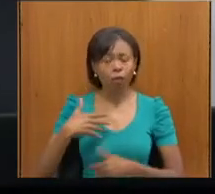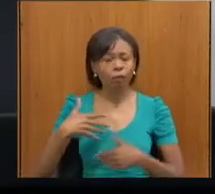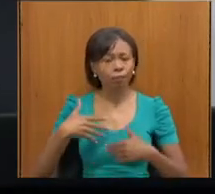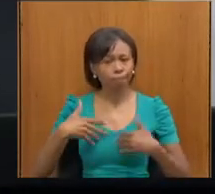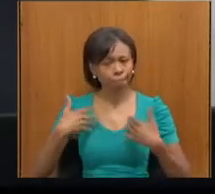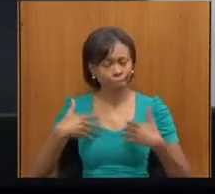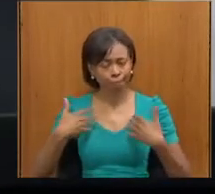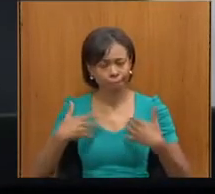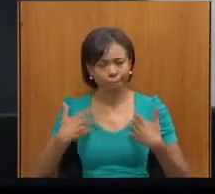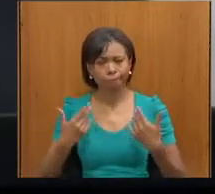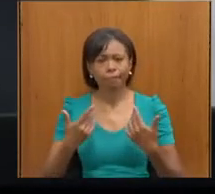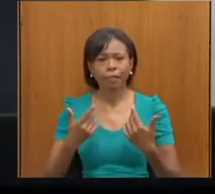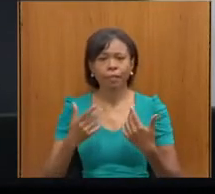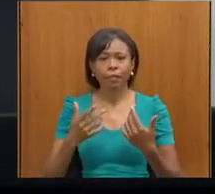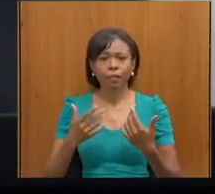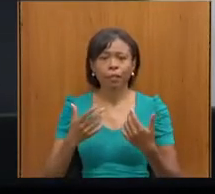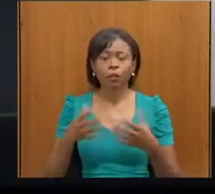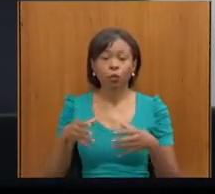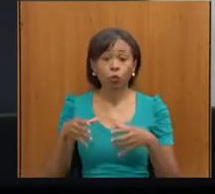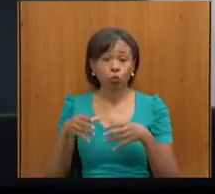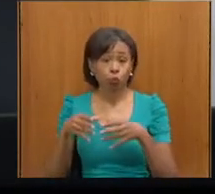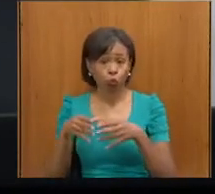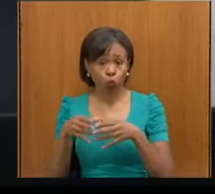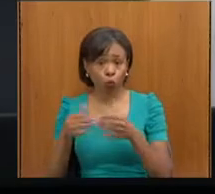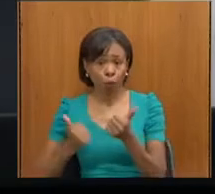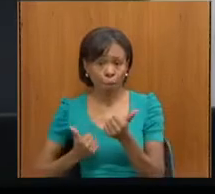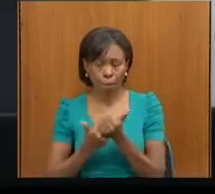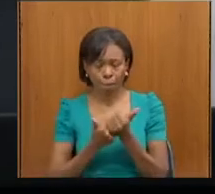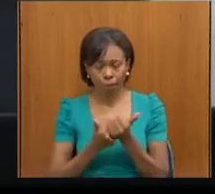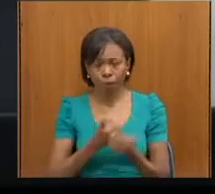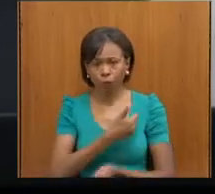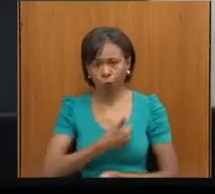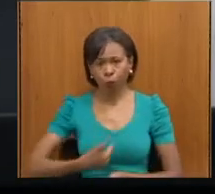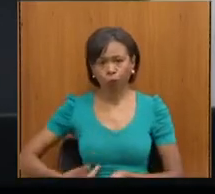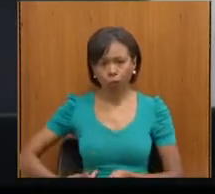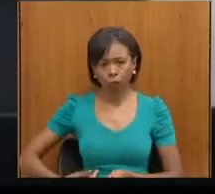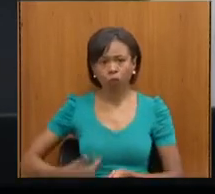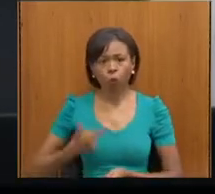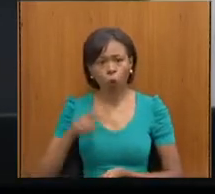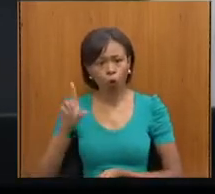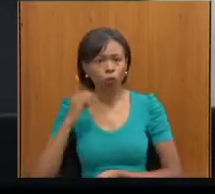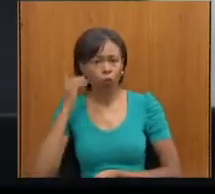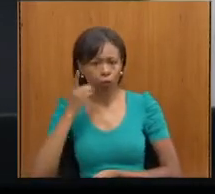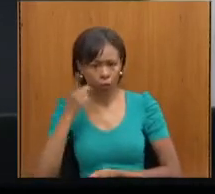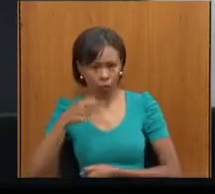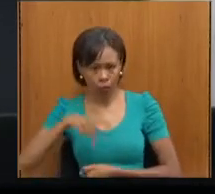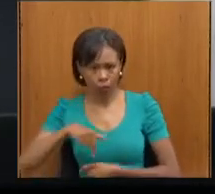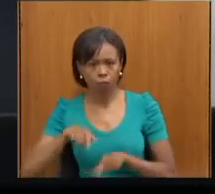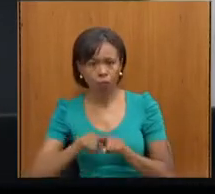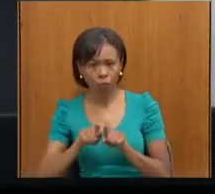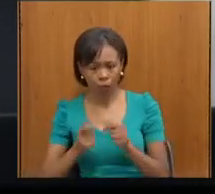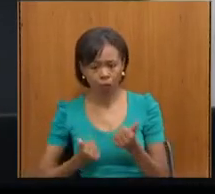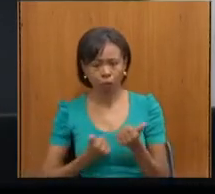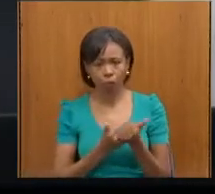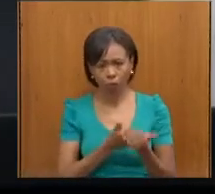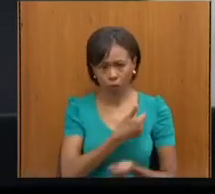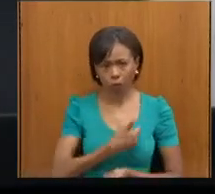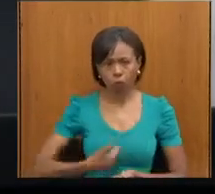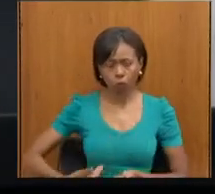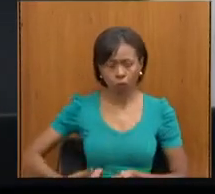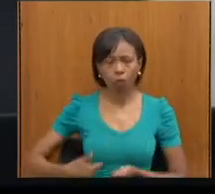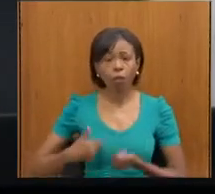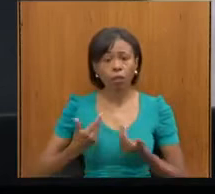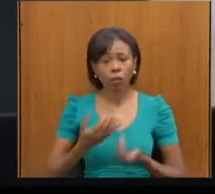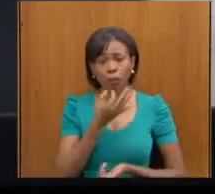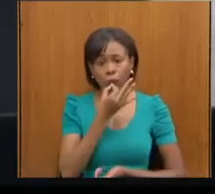fazer parte da base de governo, a maior parte dos membros dessa comissão também são da base de governo. Então fica a sugestão para que,